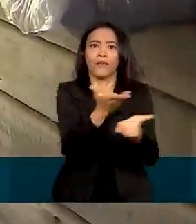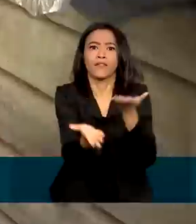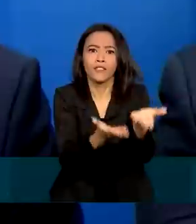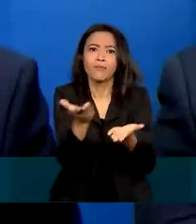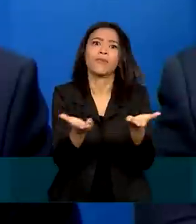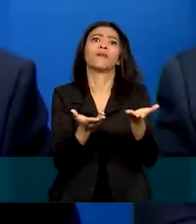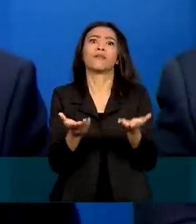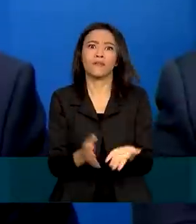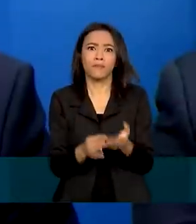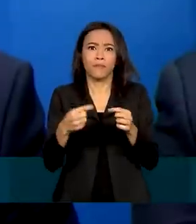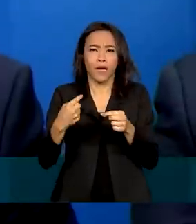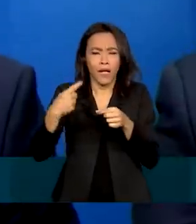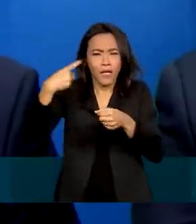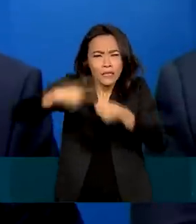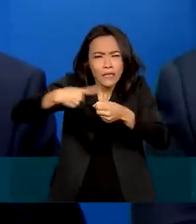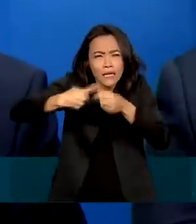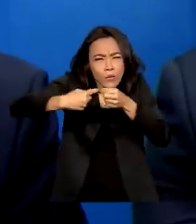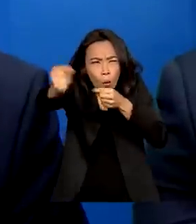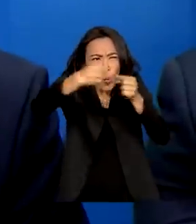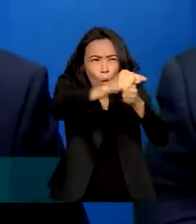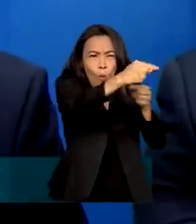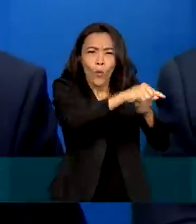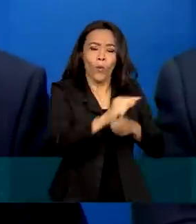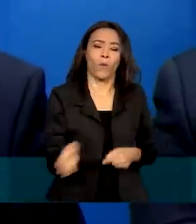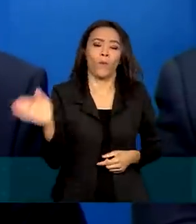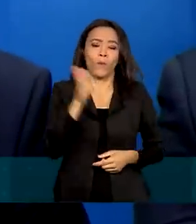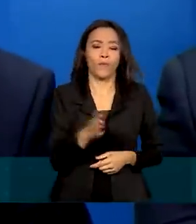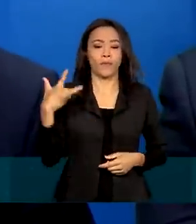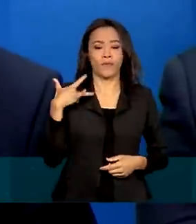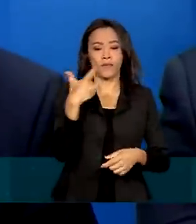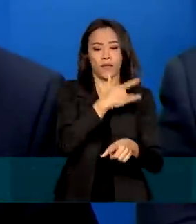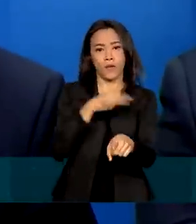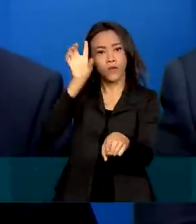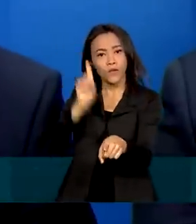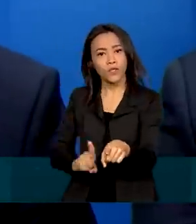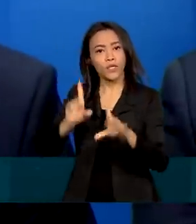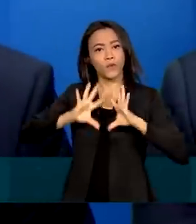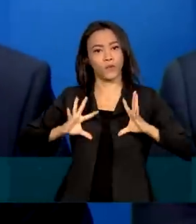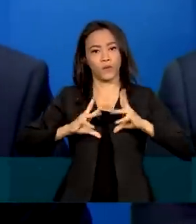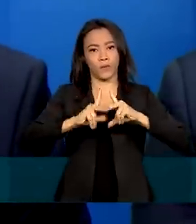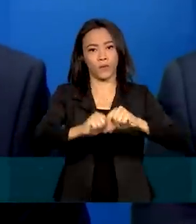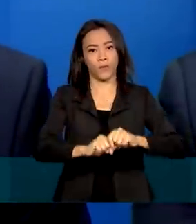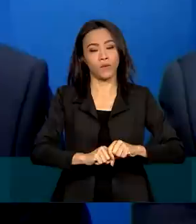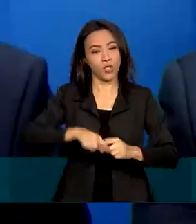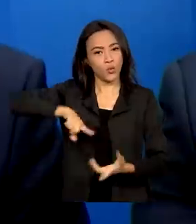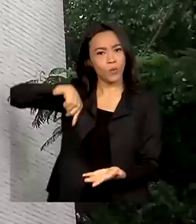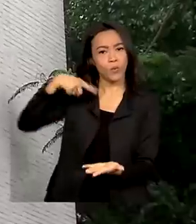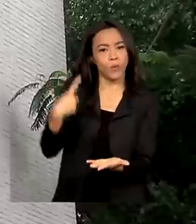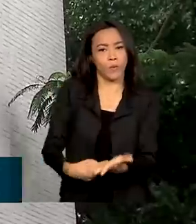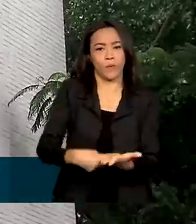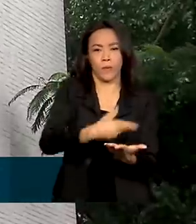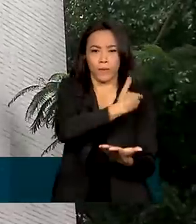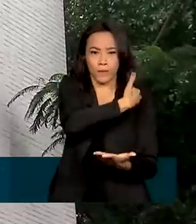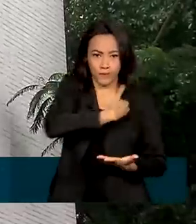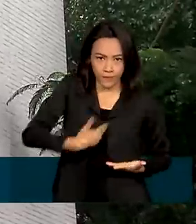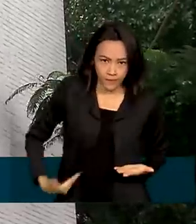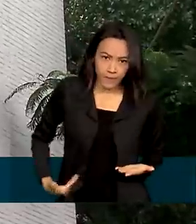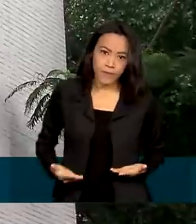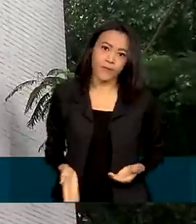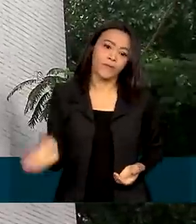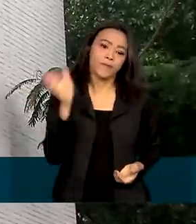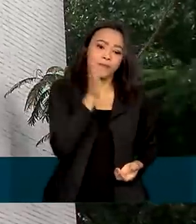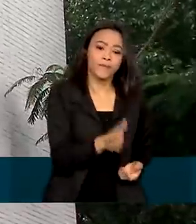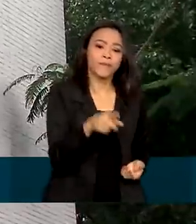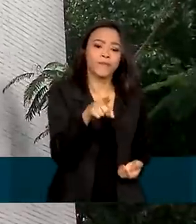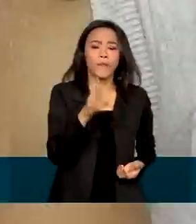remotos. A saúde é um direito de todos e um dever do Estado. Uma das prioridades